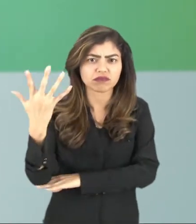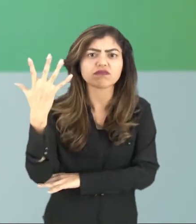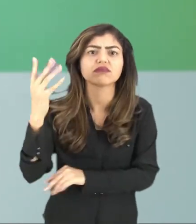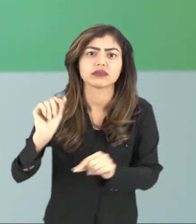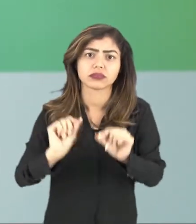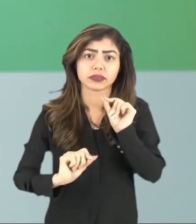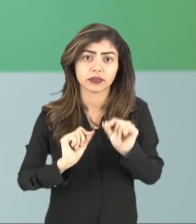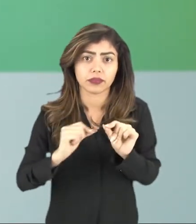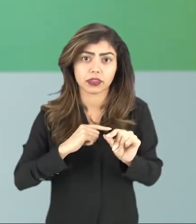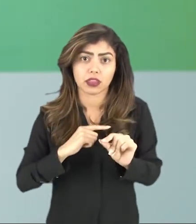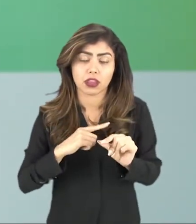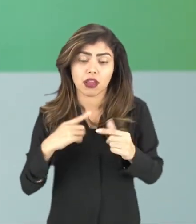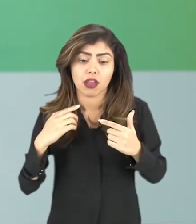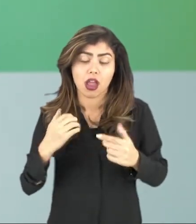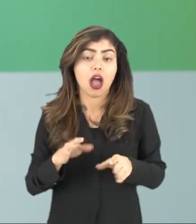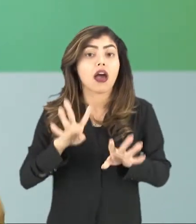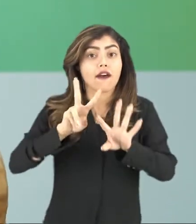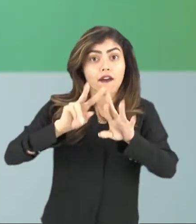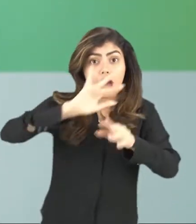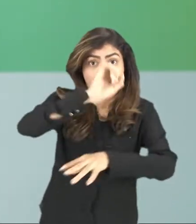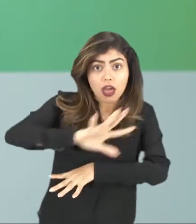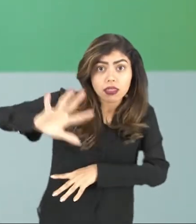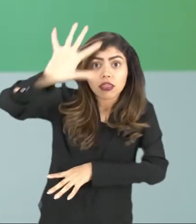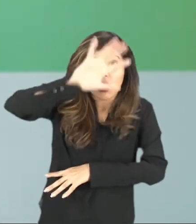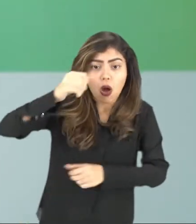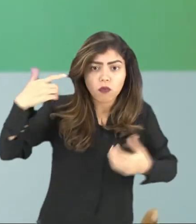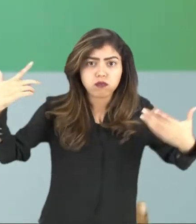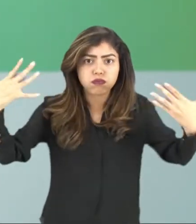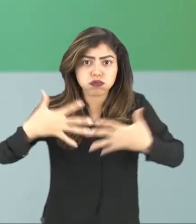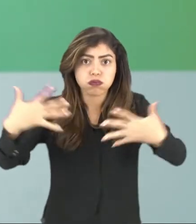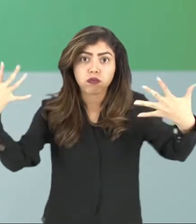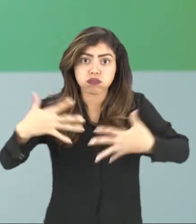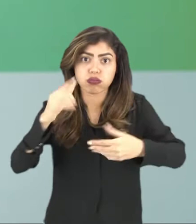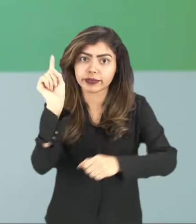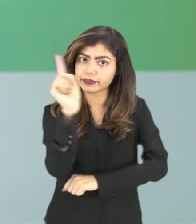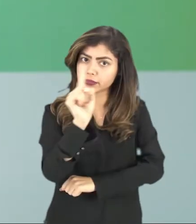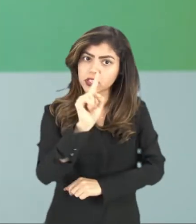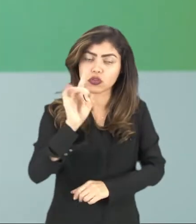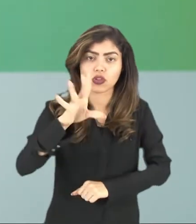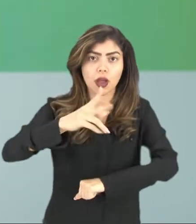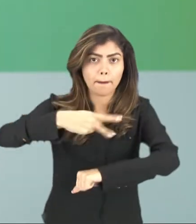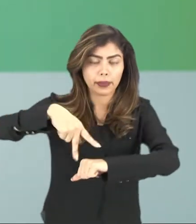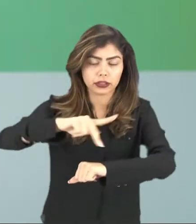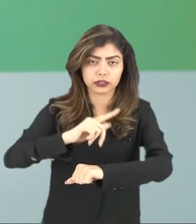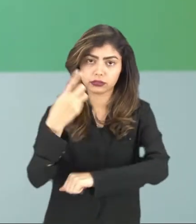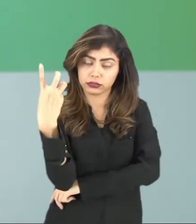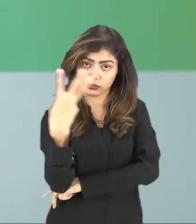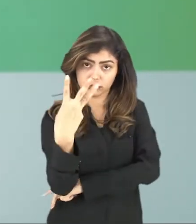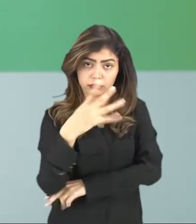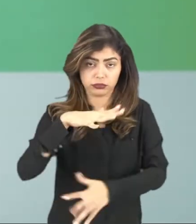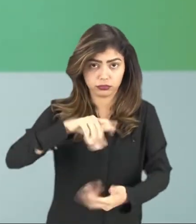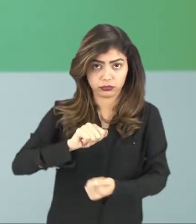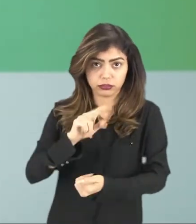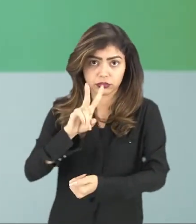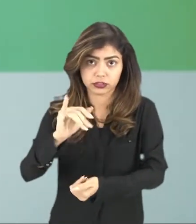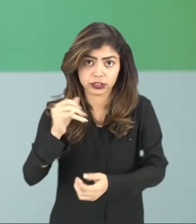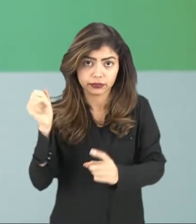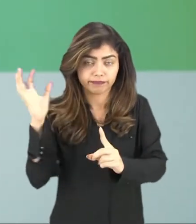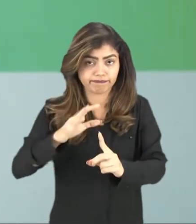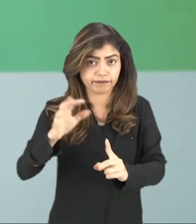aí essas nações, elas acabam não se enfrentando de fato, só que aí alguns países do Terceiro Mundo sofrem um pouco essa